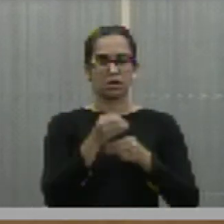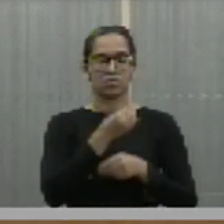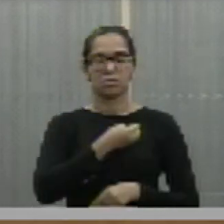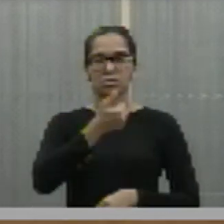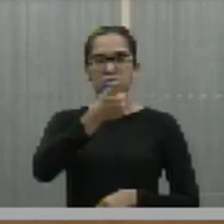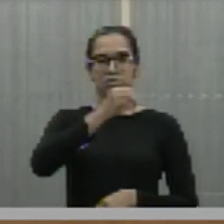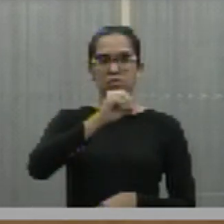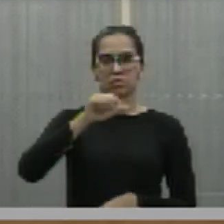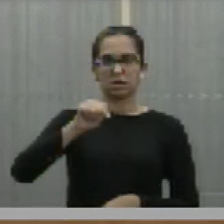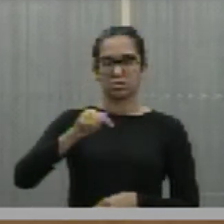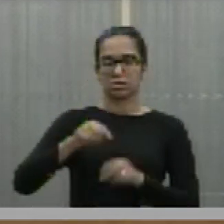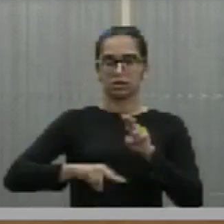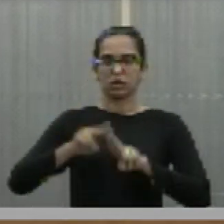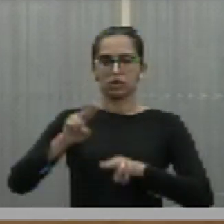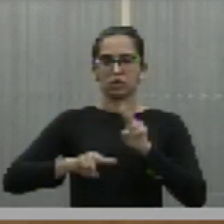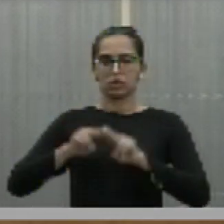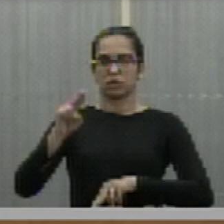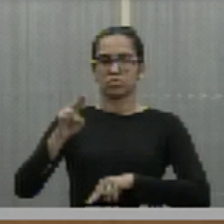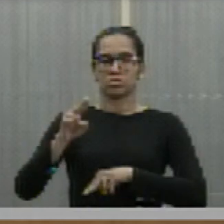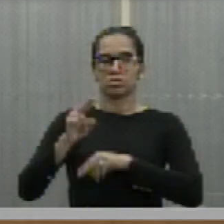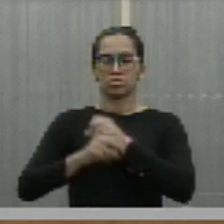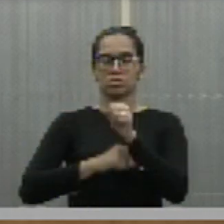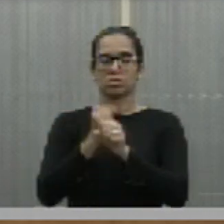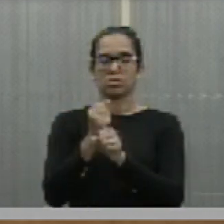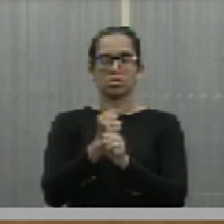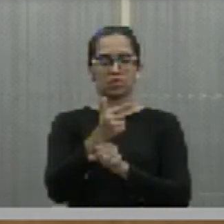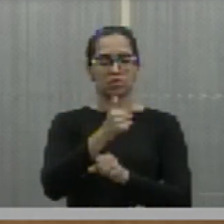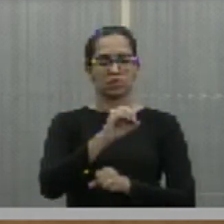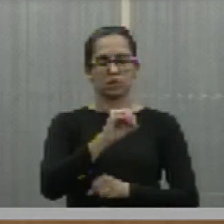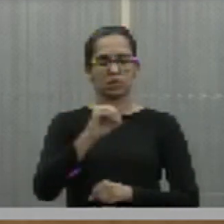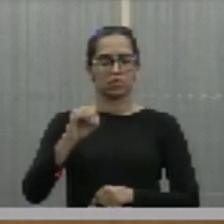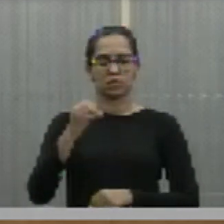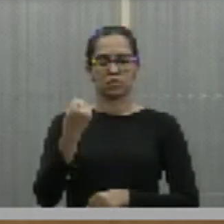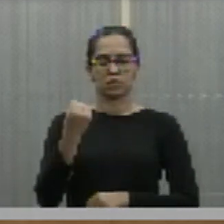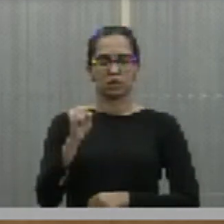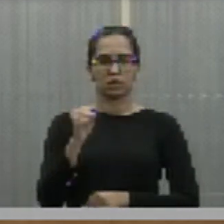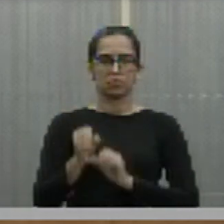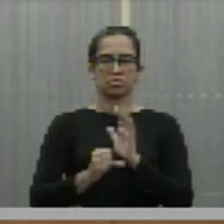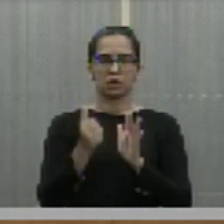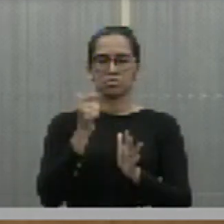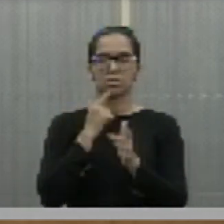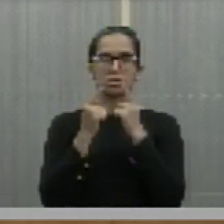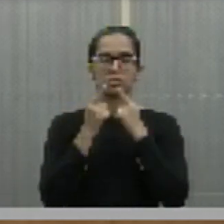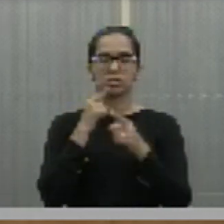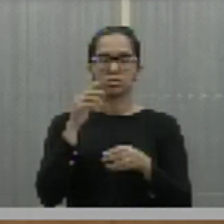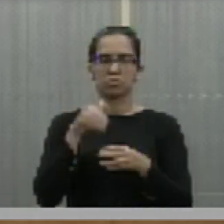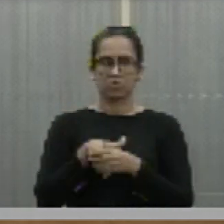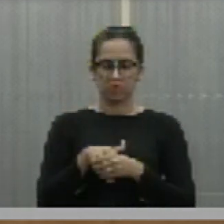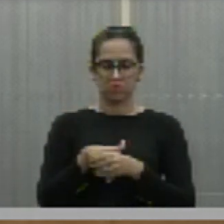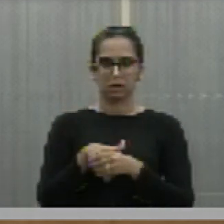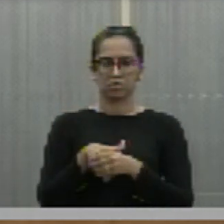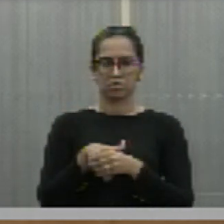12 de junho de 2008. Em primeira discussão e votação.